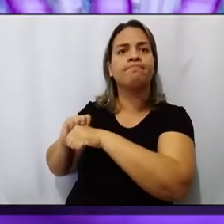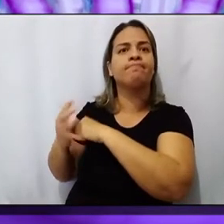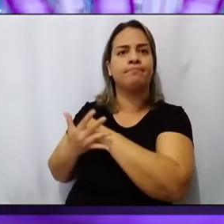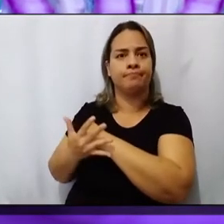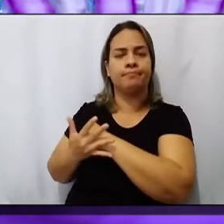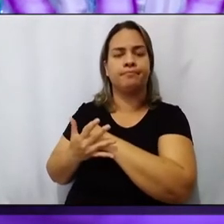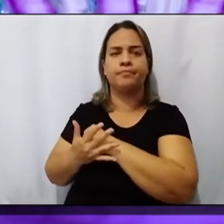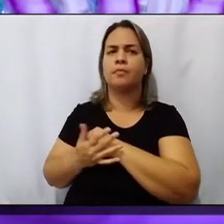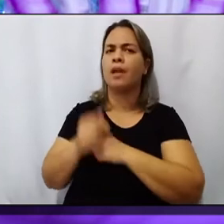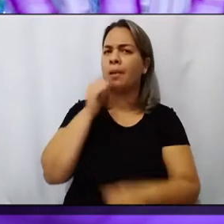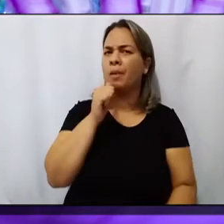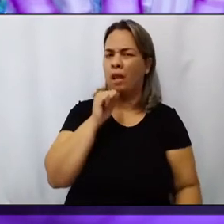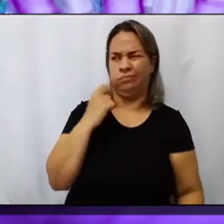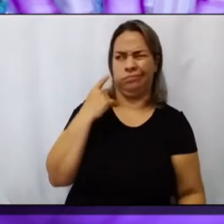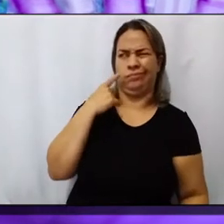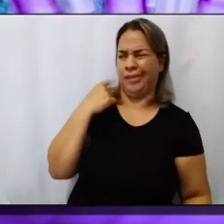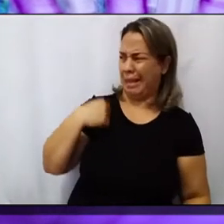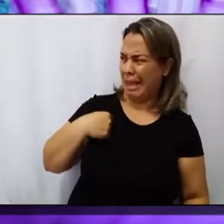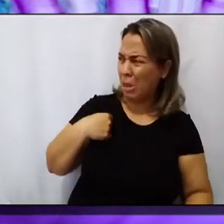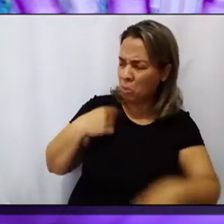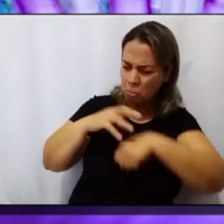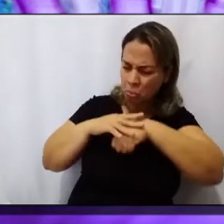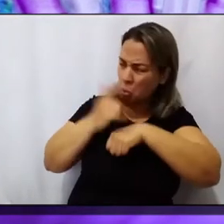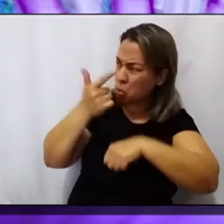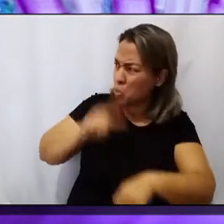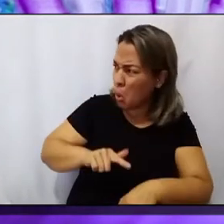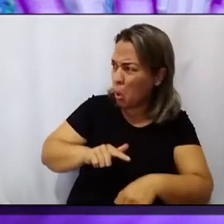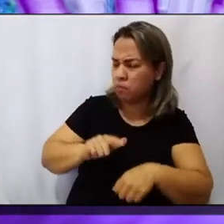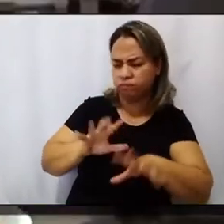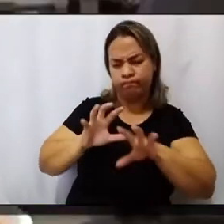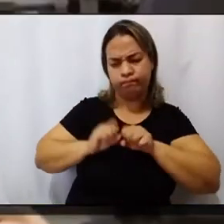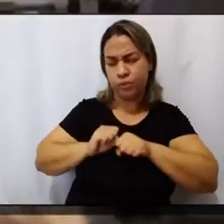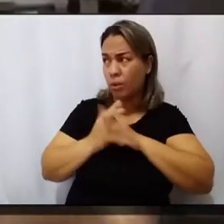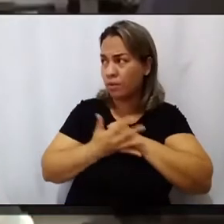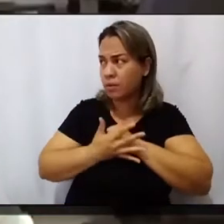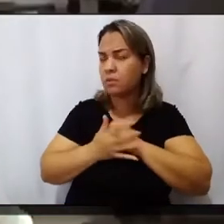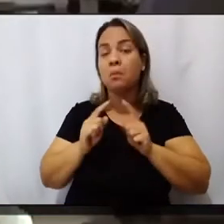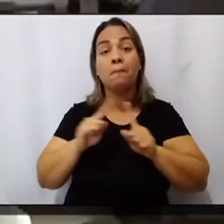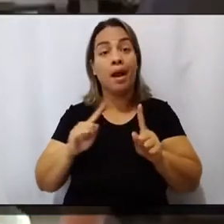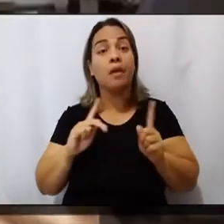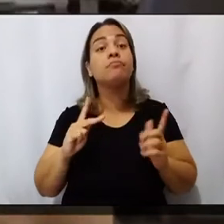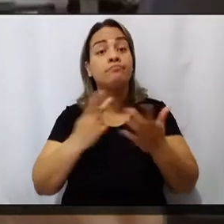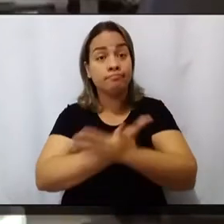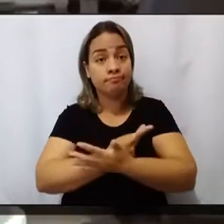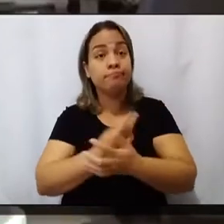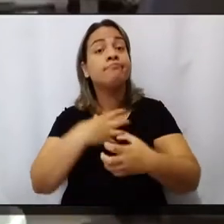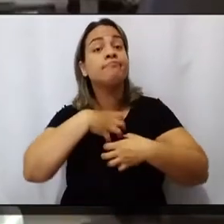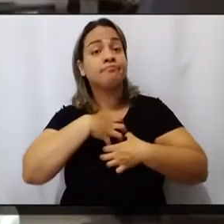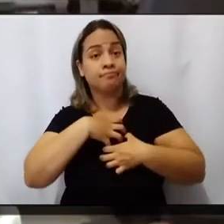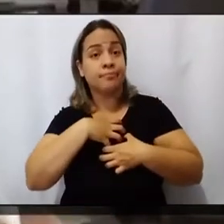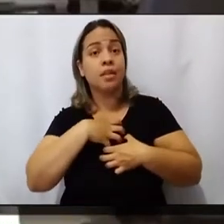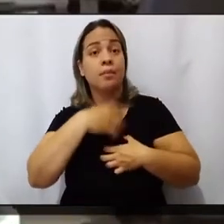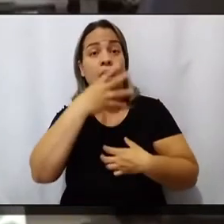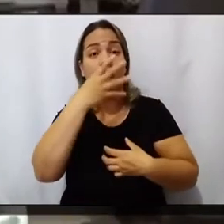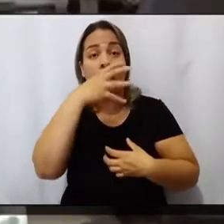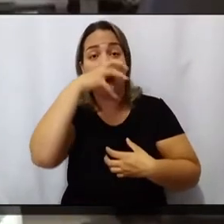pudesse ter pego uma segunda vez, mas ela começou a desenvolver sintomas típicos da doença, inclusive perda do